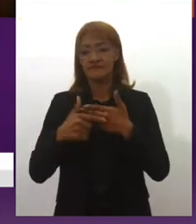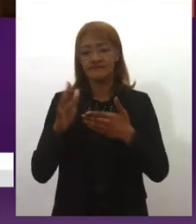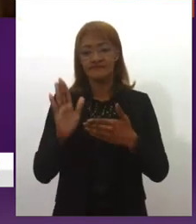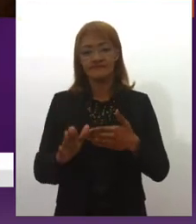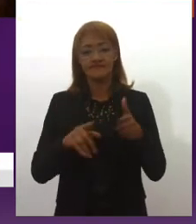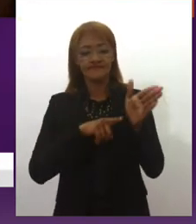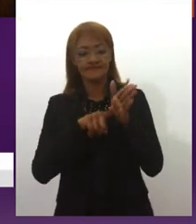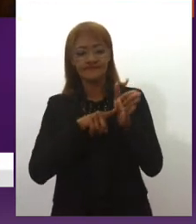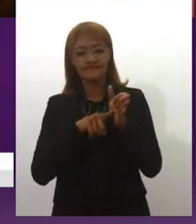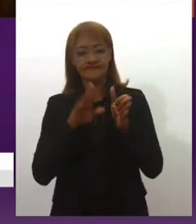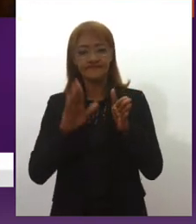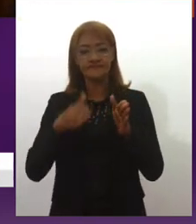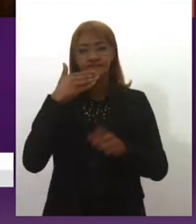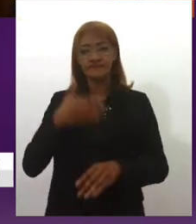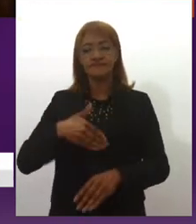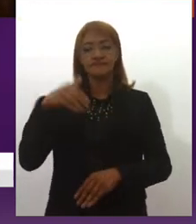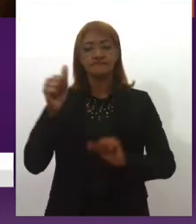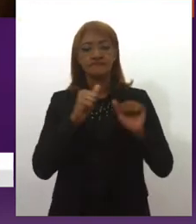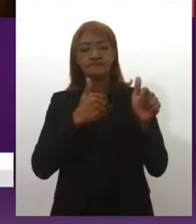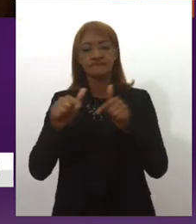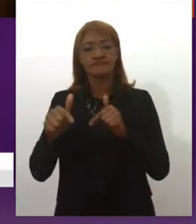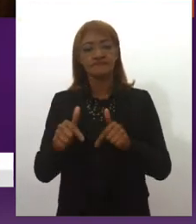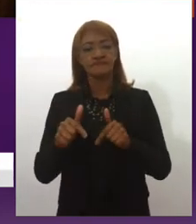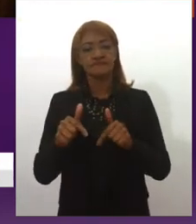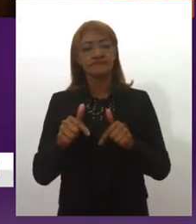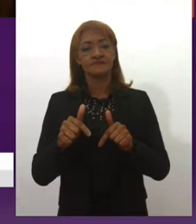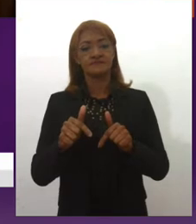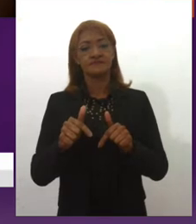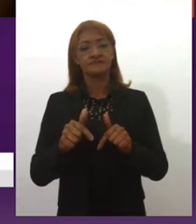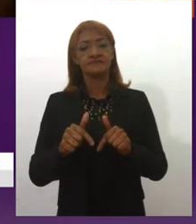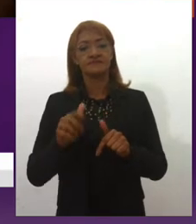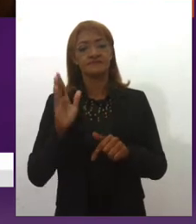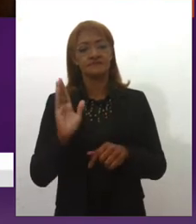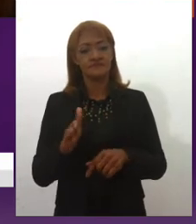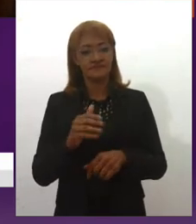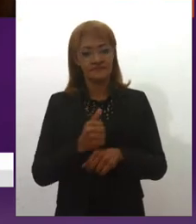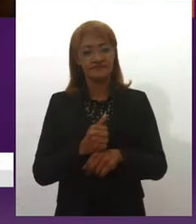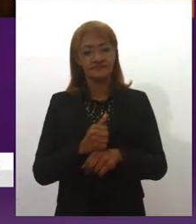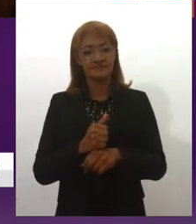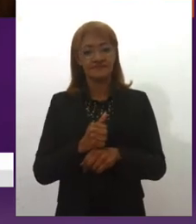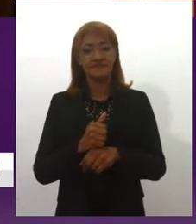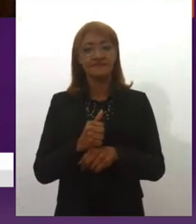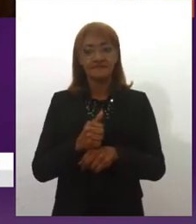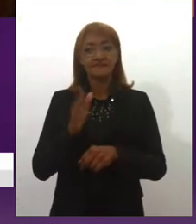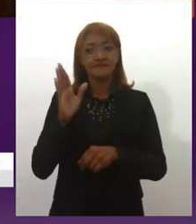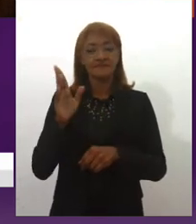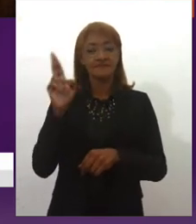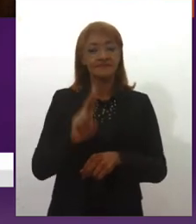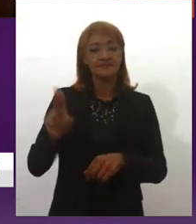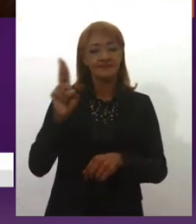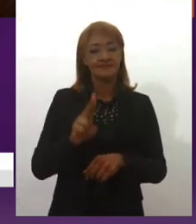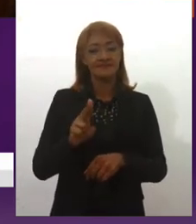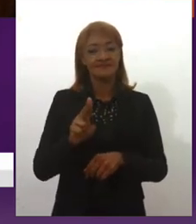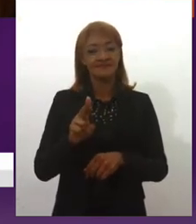fazer o melhor trabalho possível e se a academia reconhecer como suficiente, o Nobel seria muito bem-vindo.